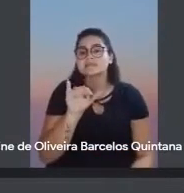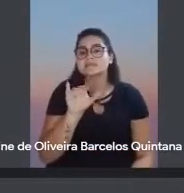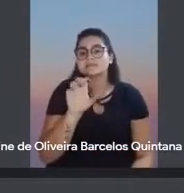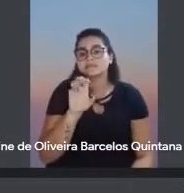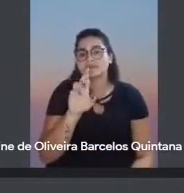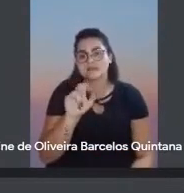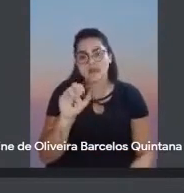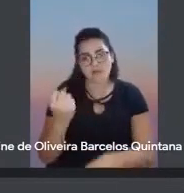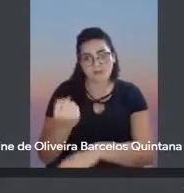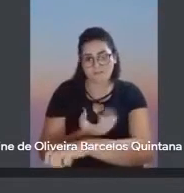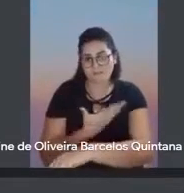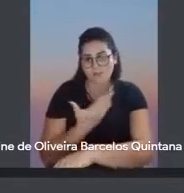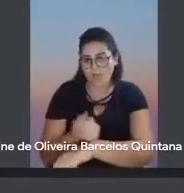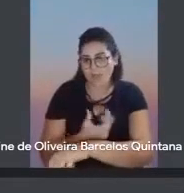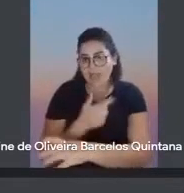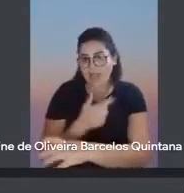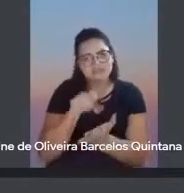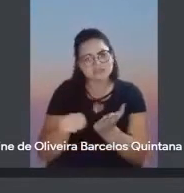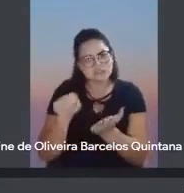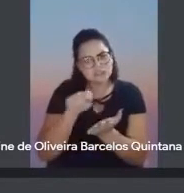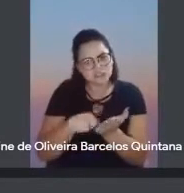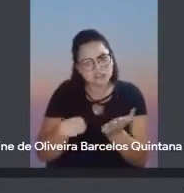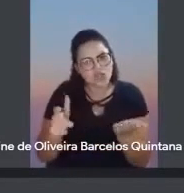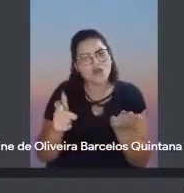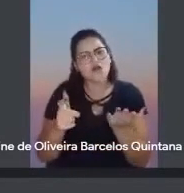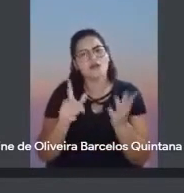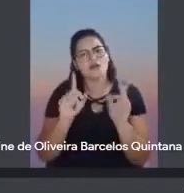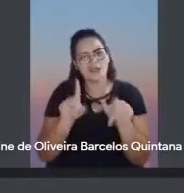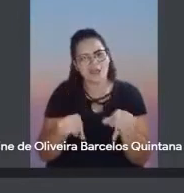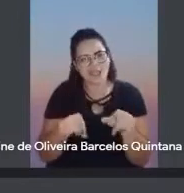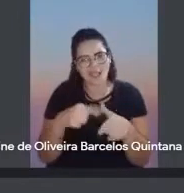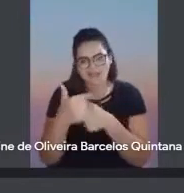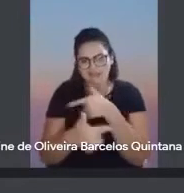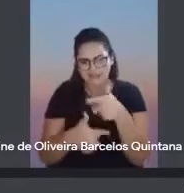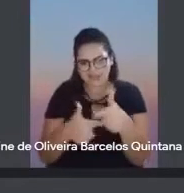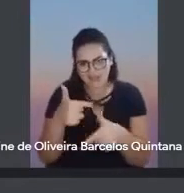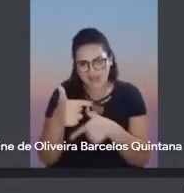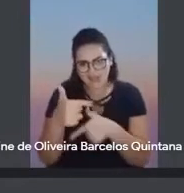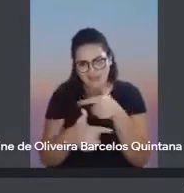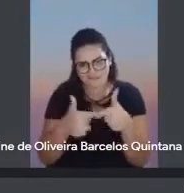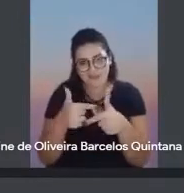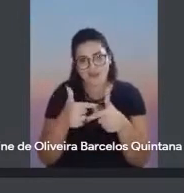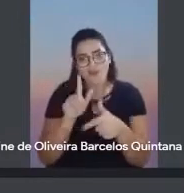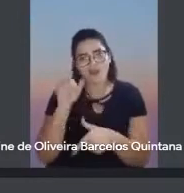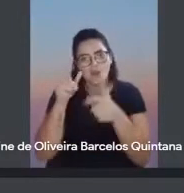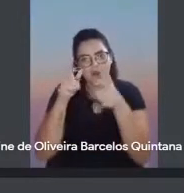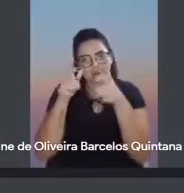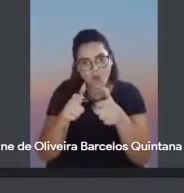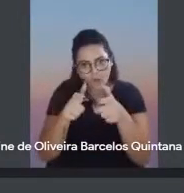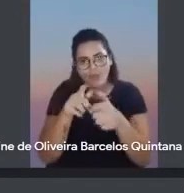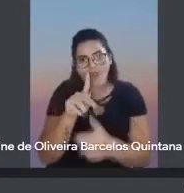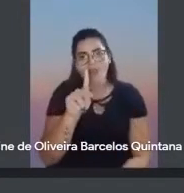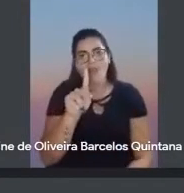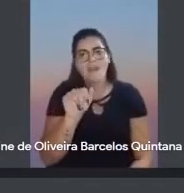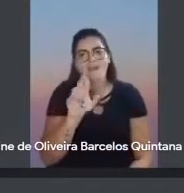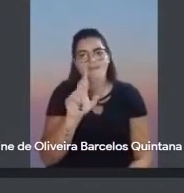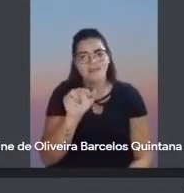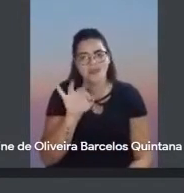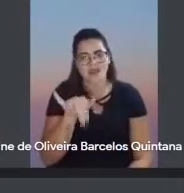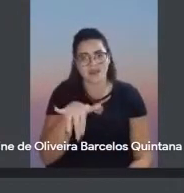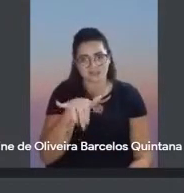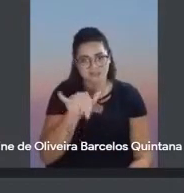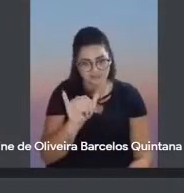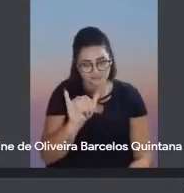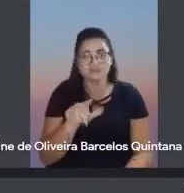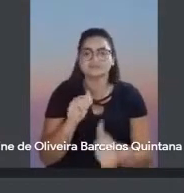poeta, escritora, que trabalhou conosco durante a FLIP lá em Paraty, que também acompanhou muito o